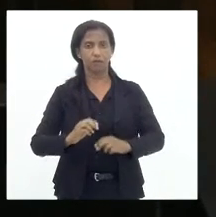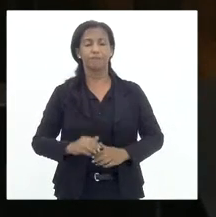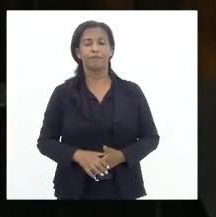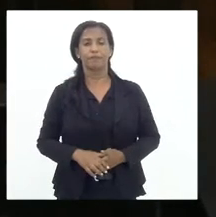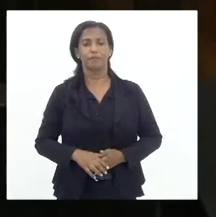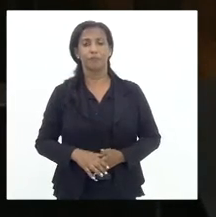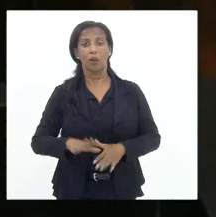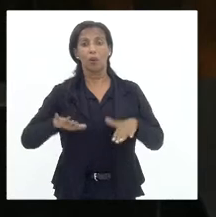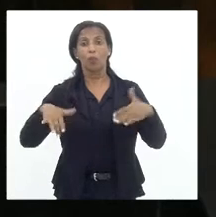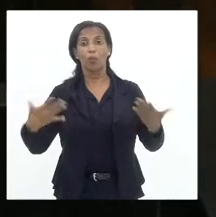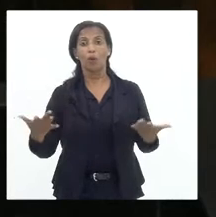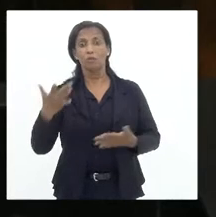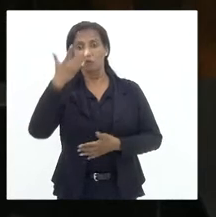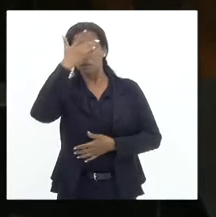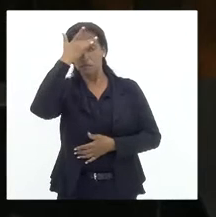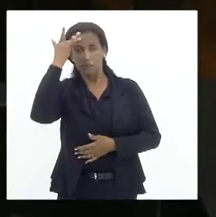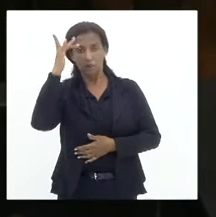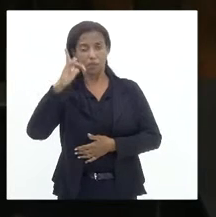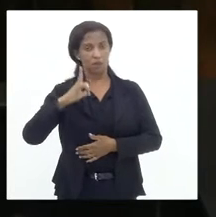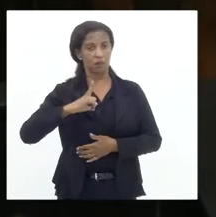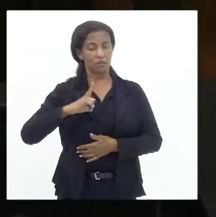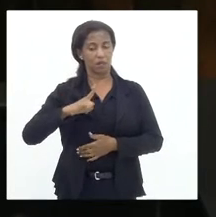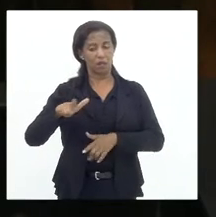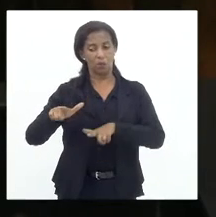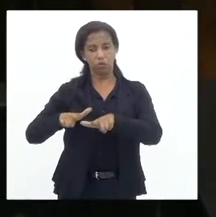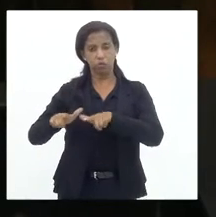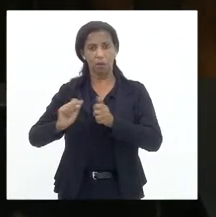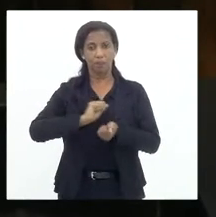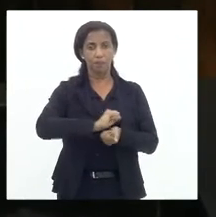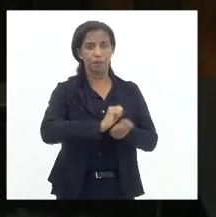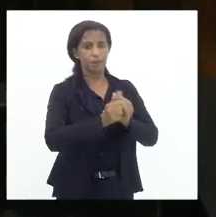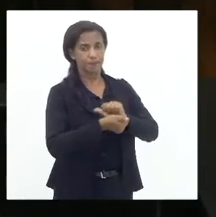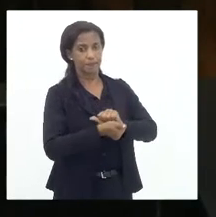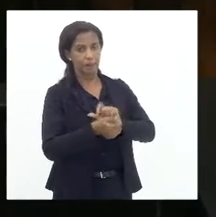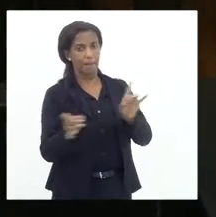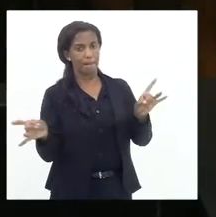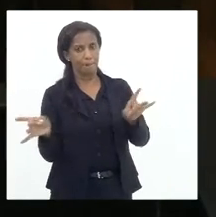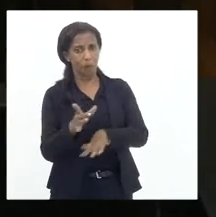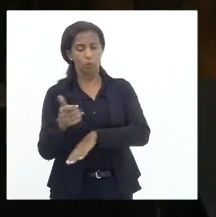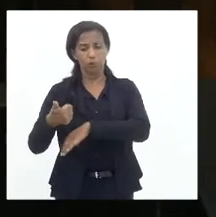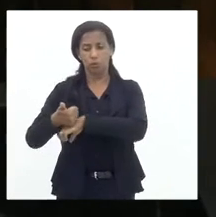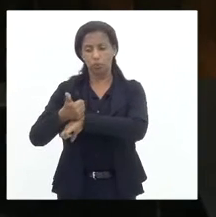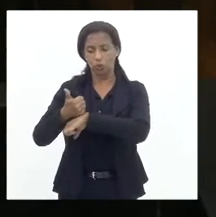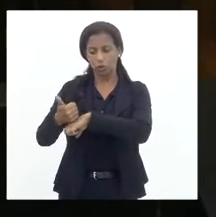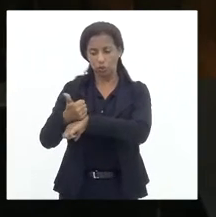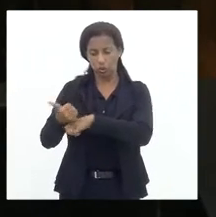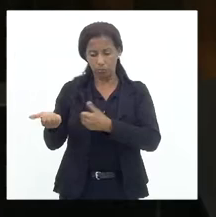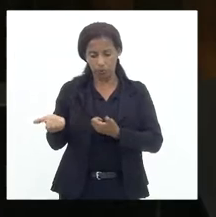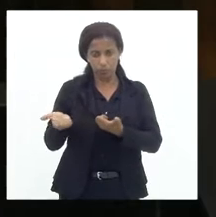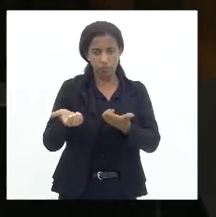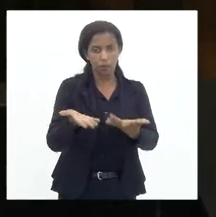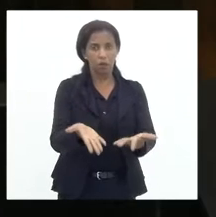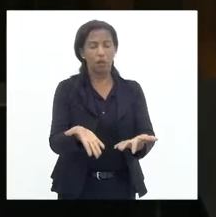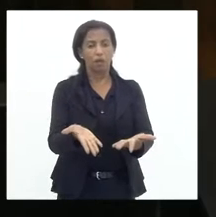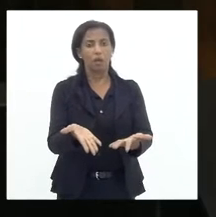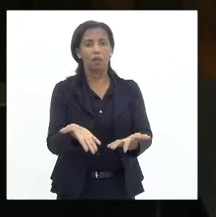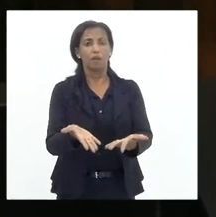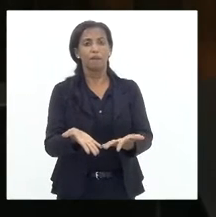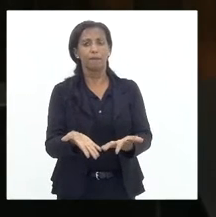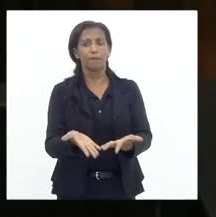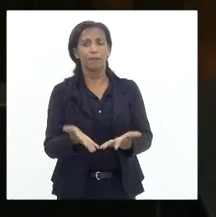quando a população tem um serviço adequado, digno, que lhe é entregue, que lhe traga,